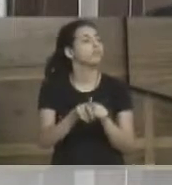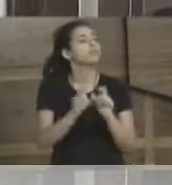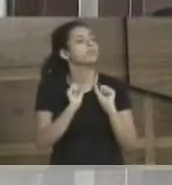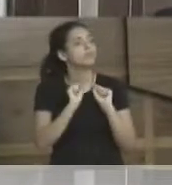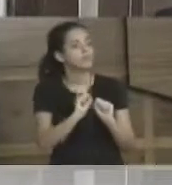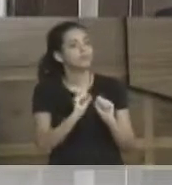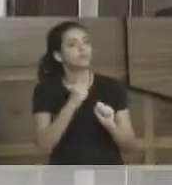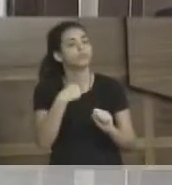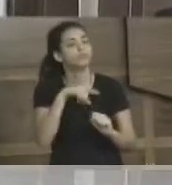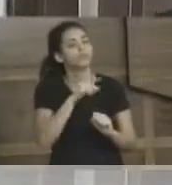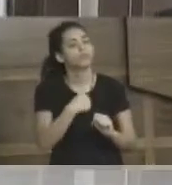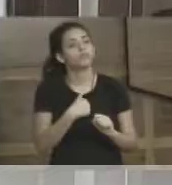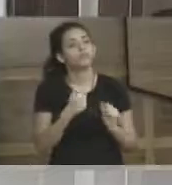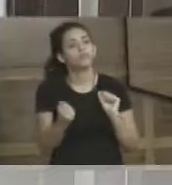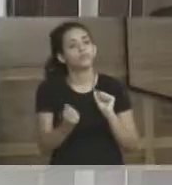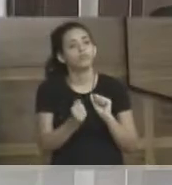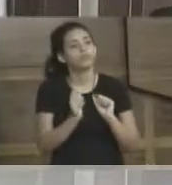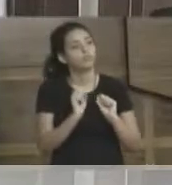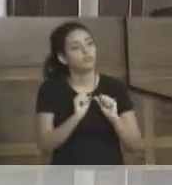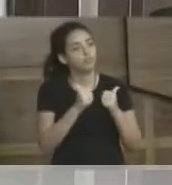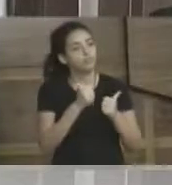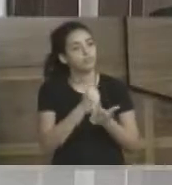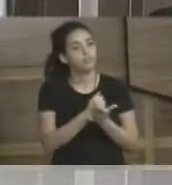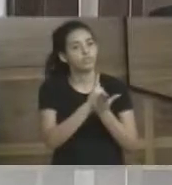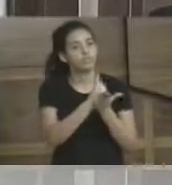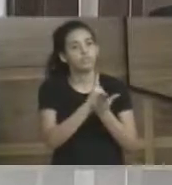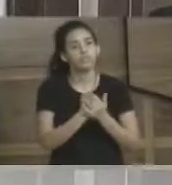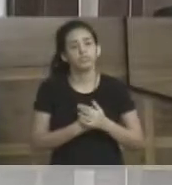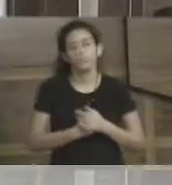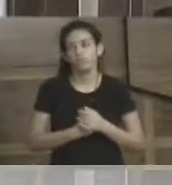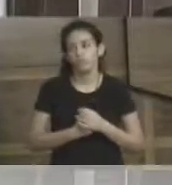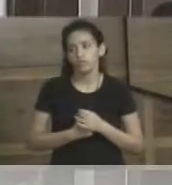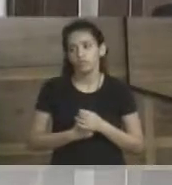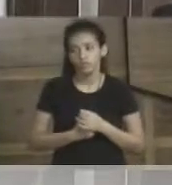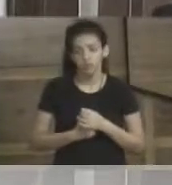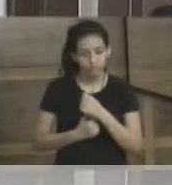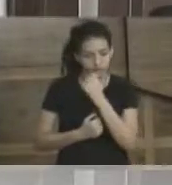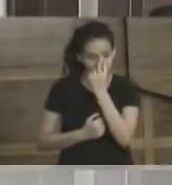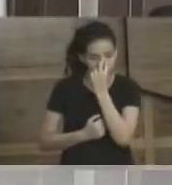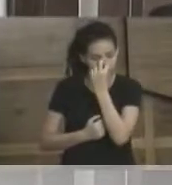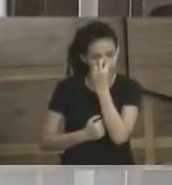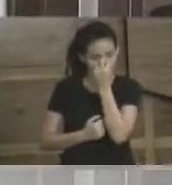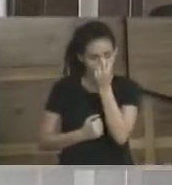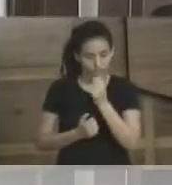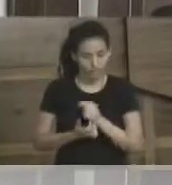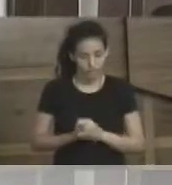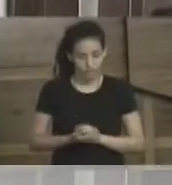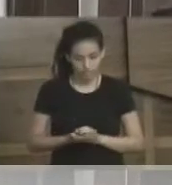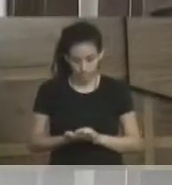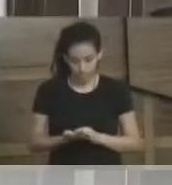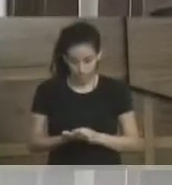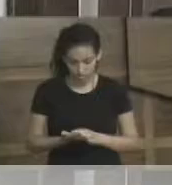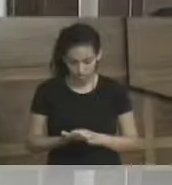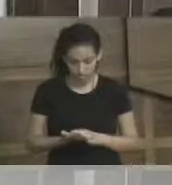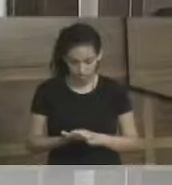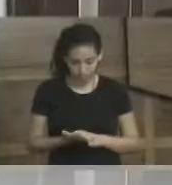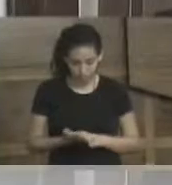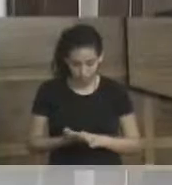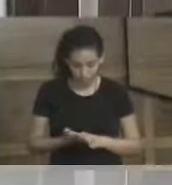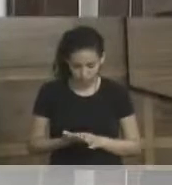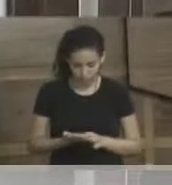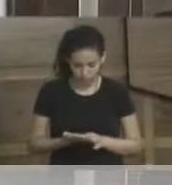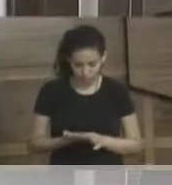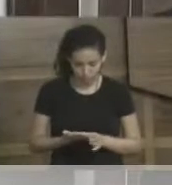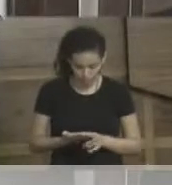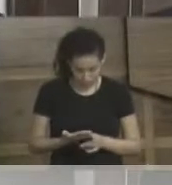isso junto com o secretário de Saúde, eu falei, então, tudo bem, o senhor me delegou essa função, eu vou trabalhar, não sou executivo, sou legislativo, mas eu acho que faz parte